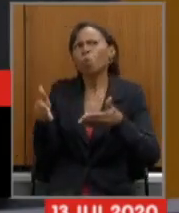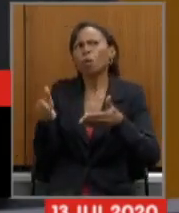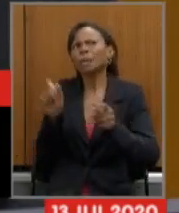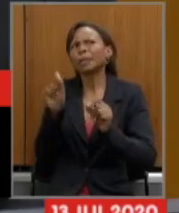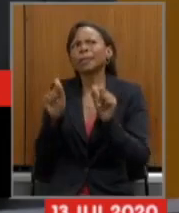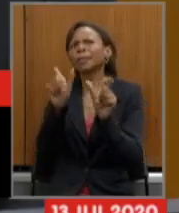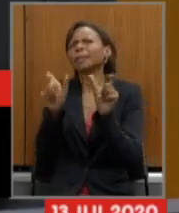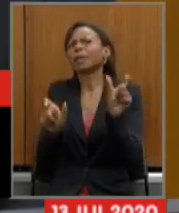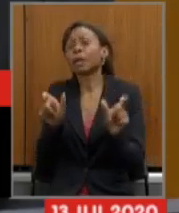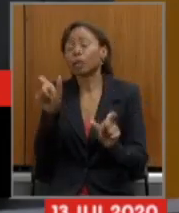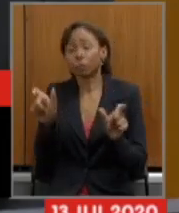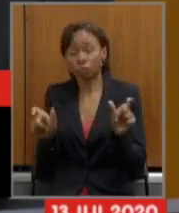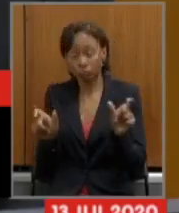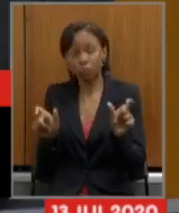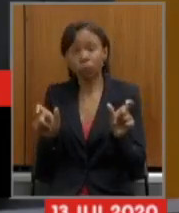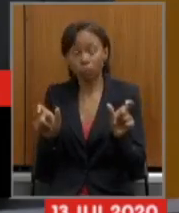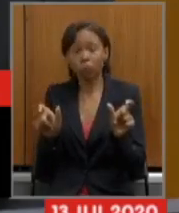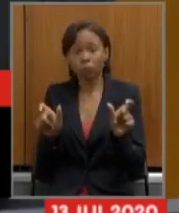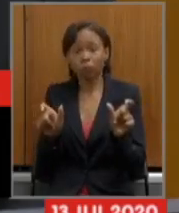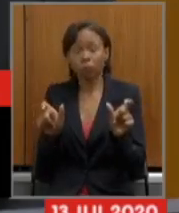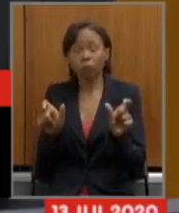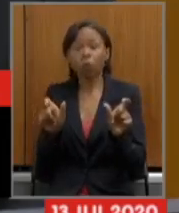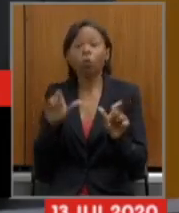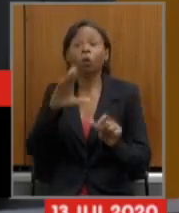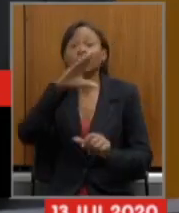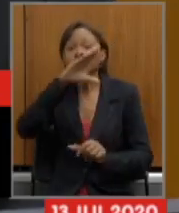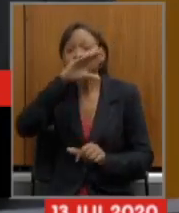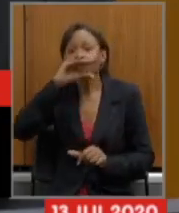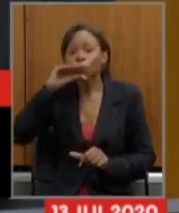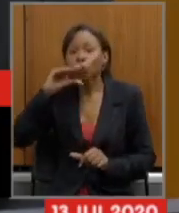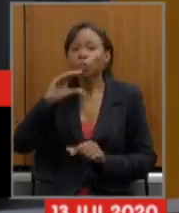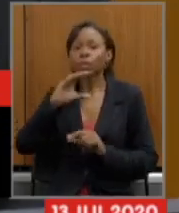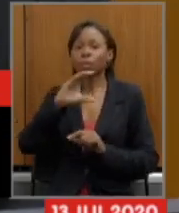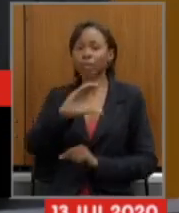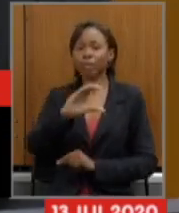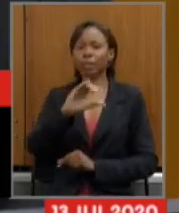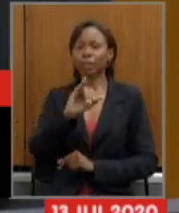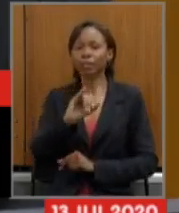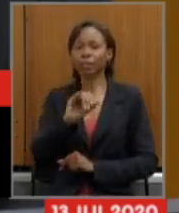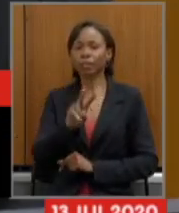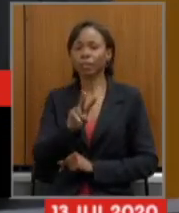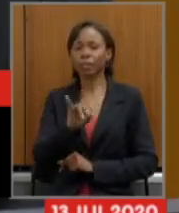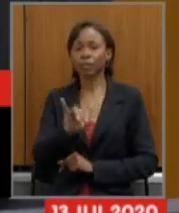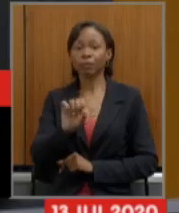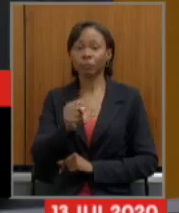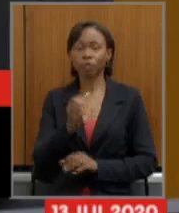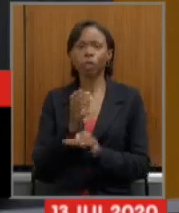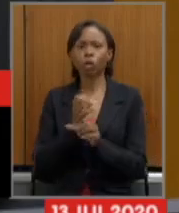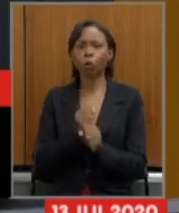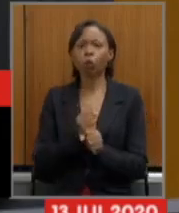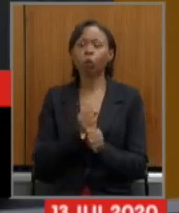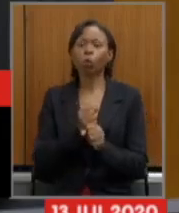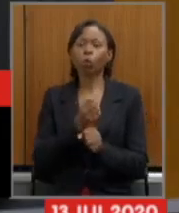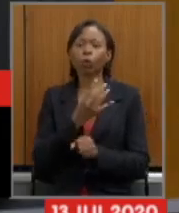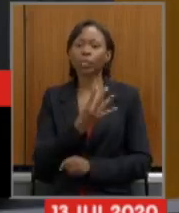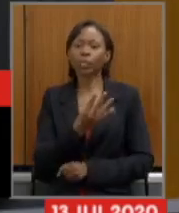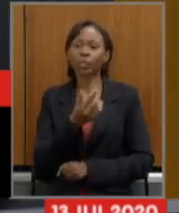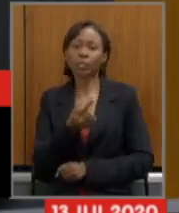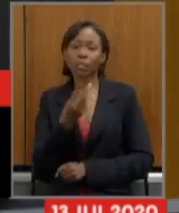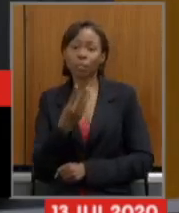os servidores civis, um total de 473 mil pessoas,